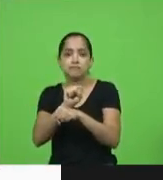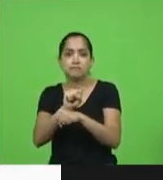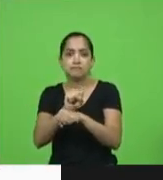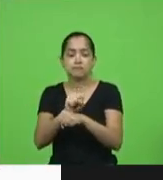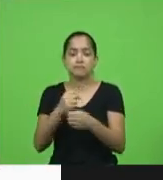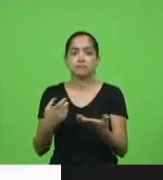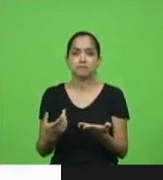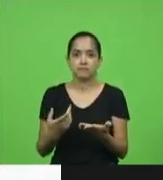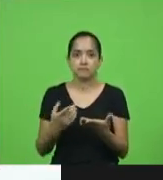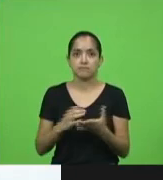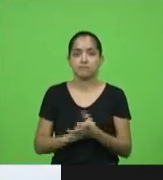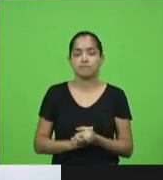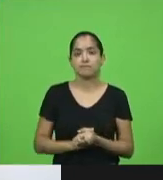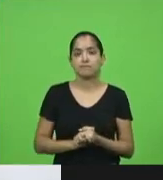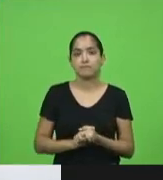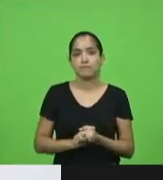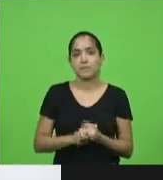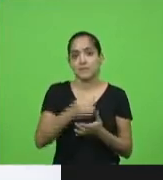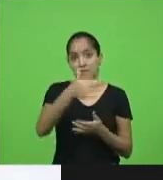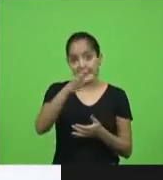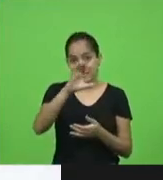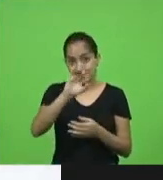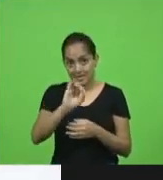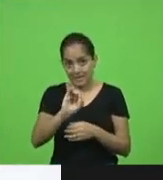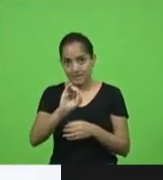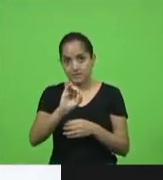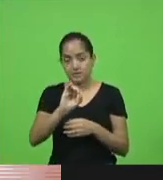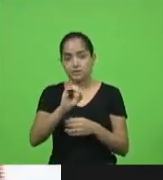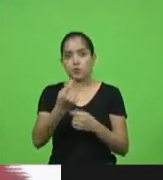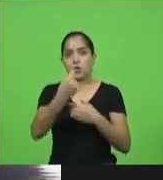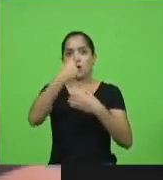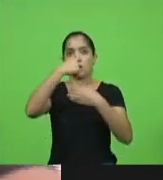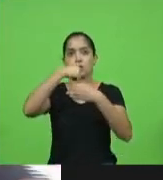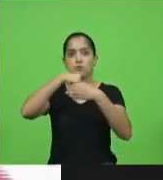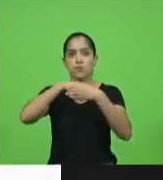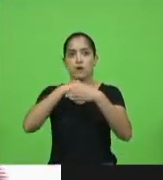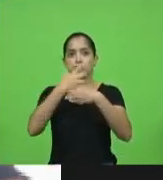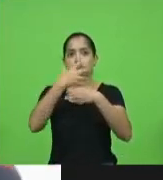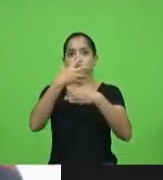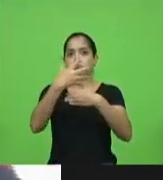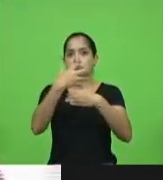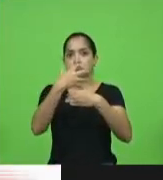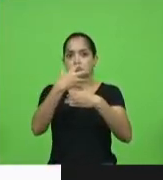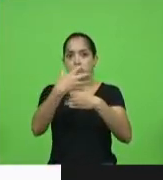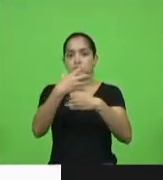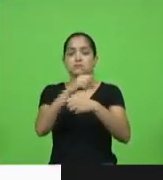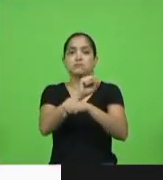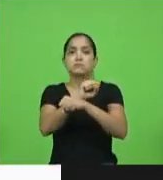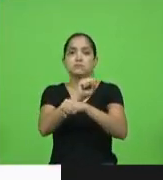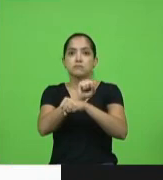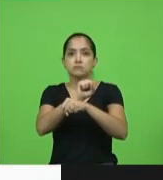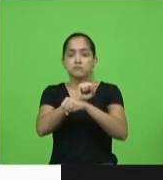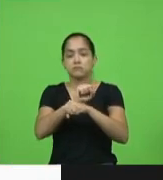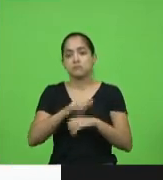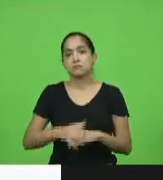pronto socorro. 10 deles entubados aguardando no corredor o socorro.